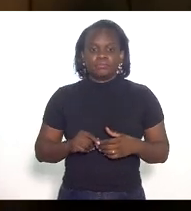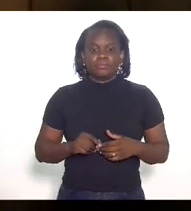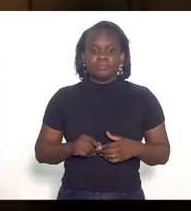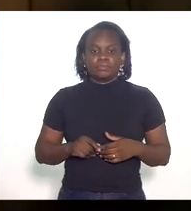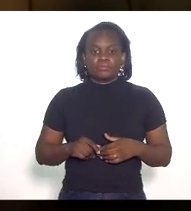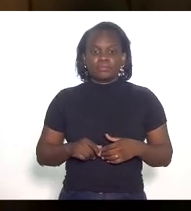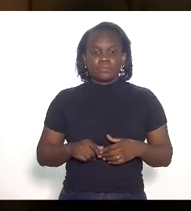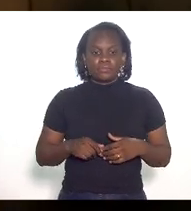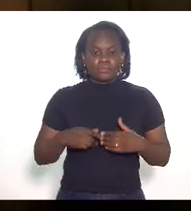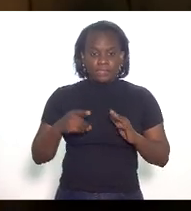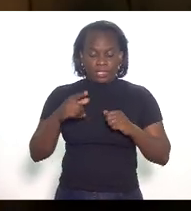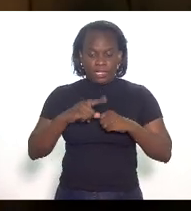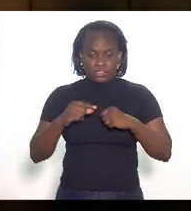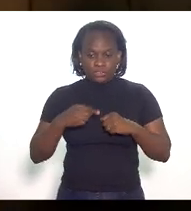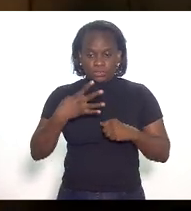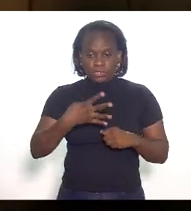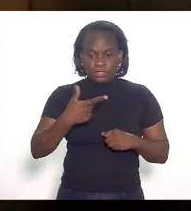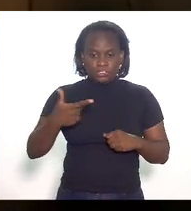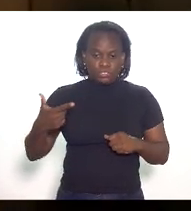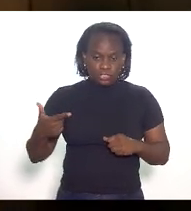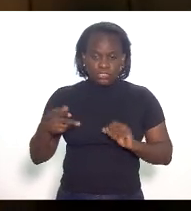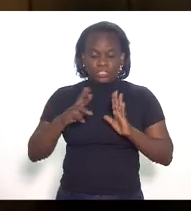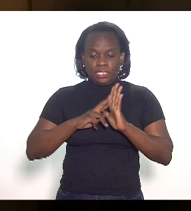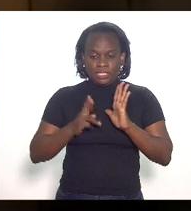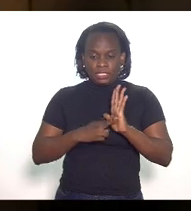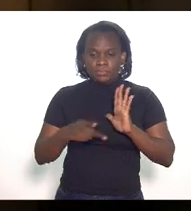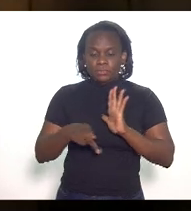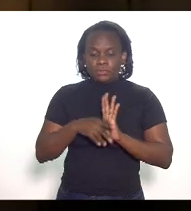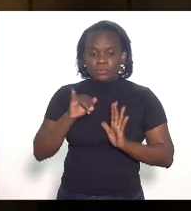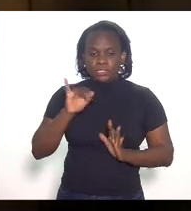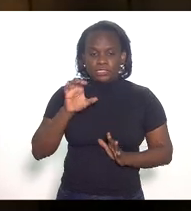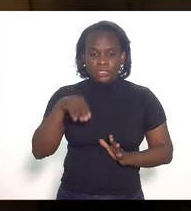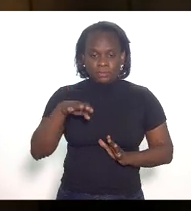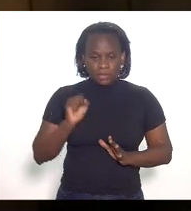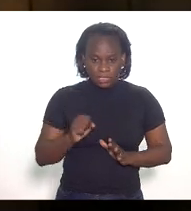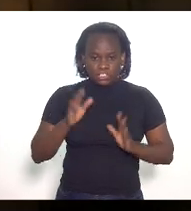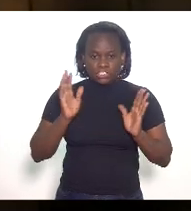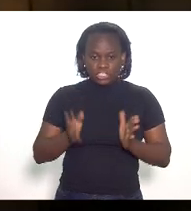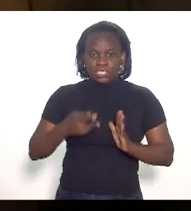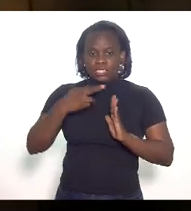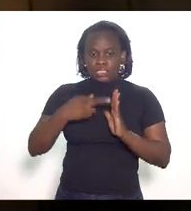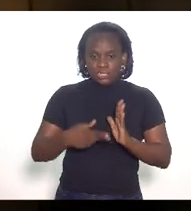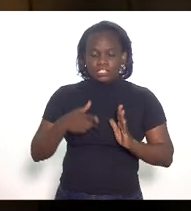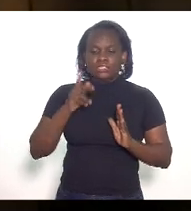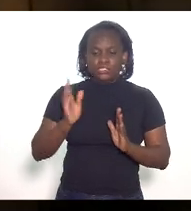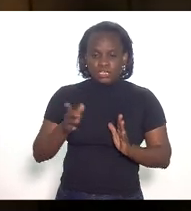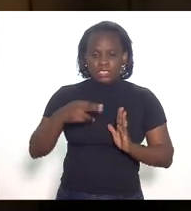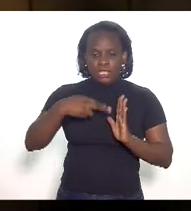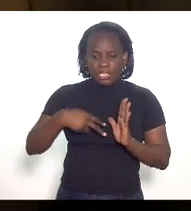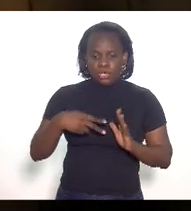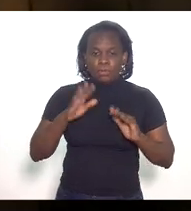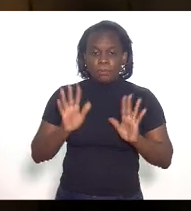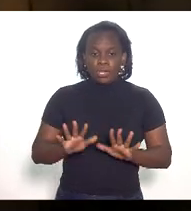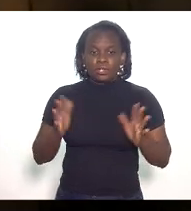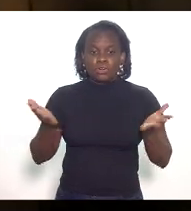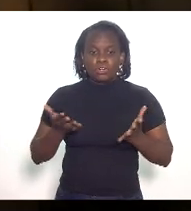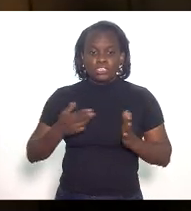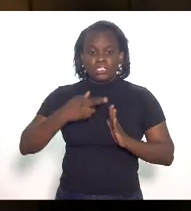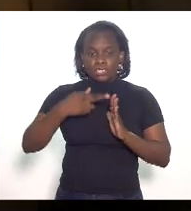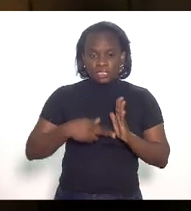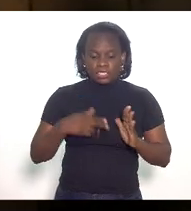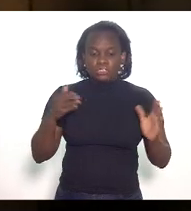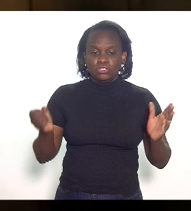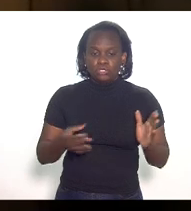o artigo 422 do regulamento do ICMS já teve essa redação que o senhor está lendo mas hoje a redação